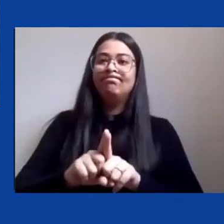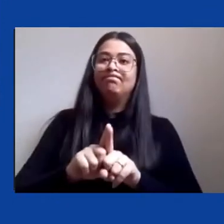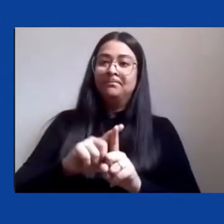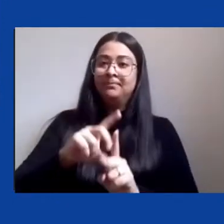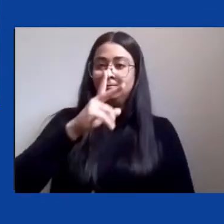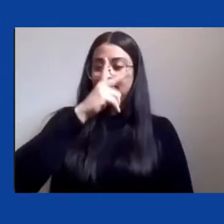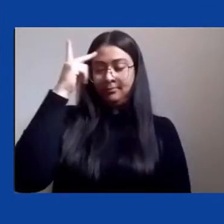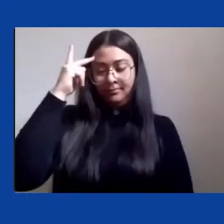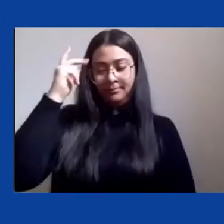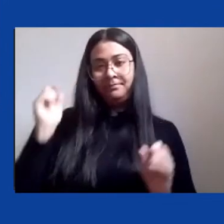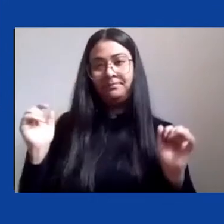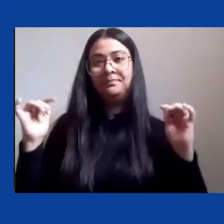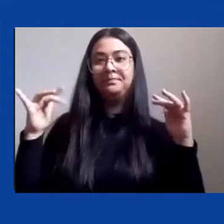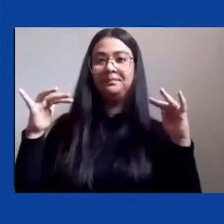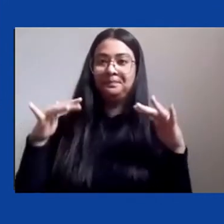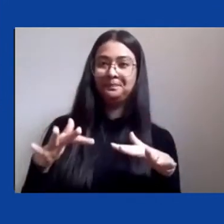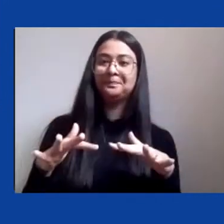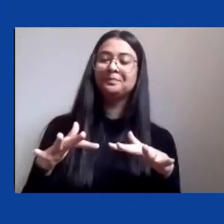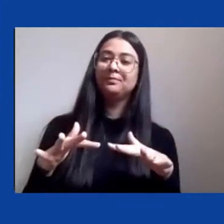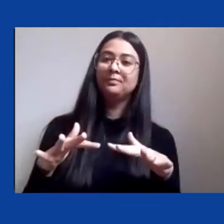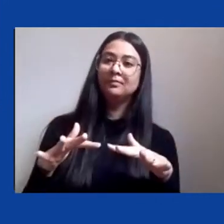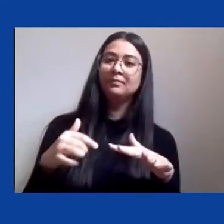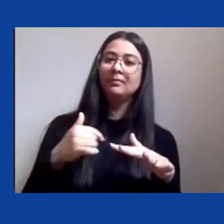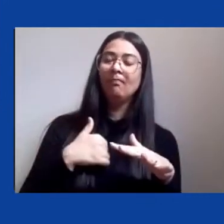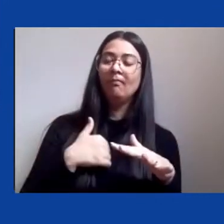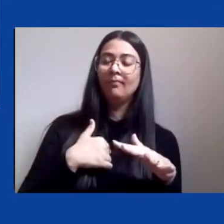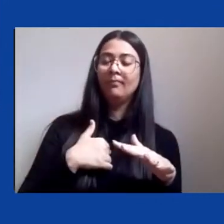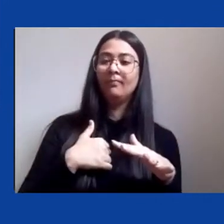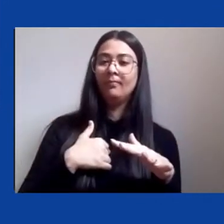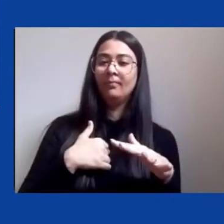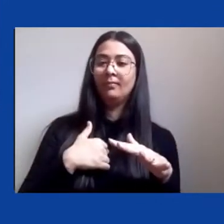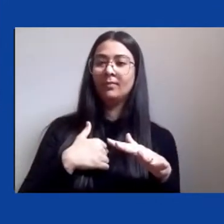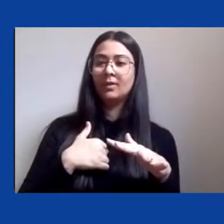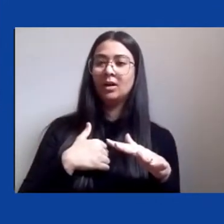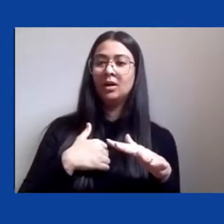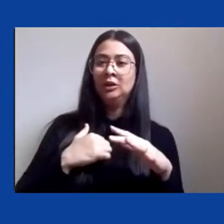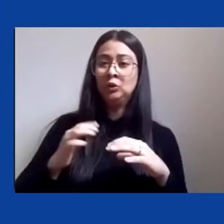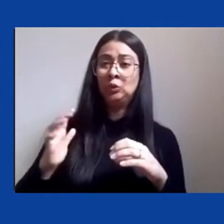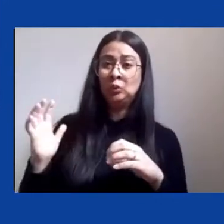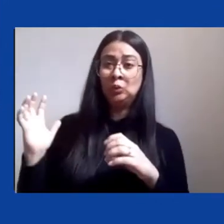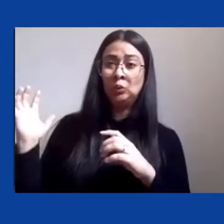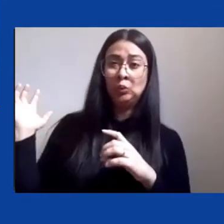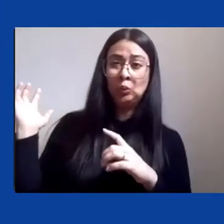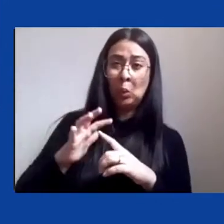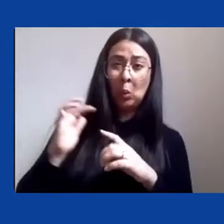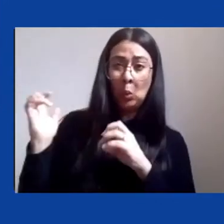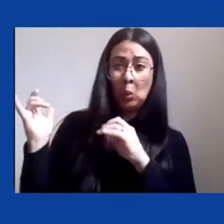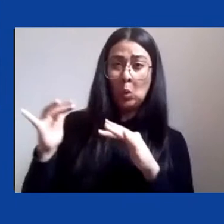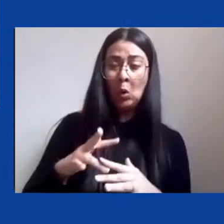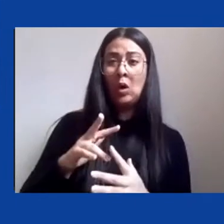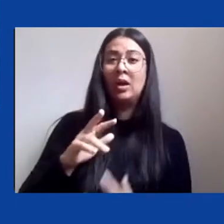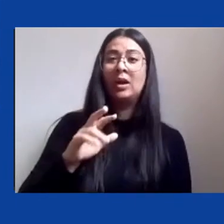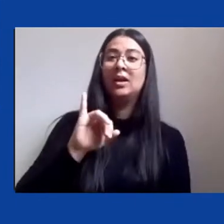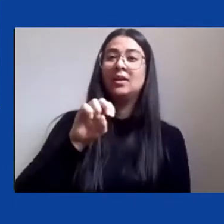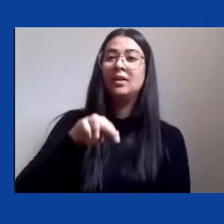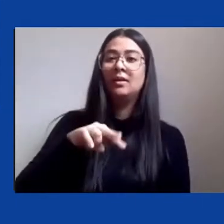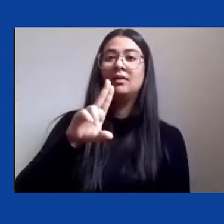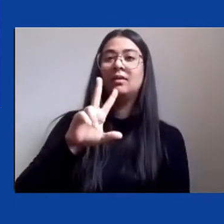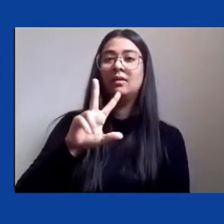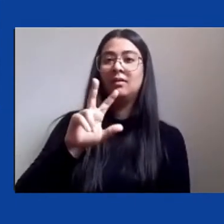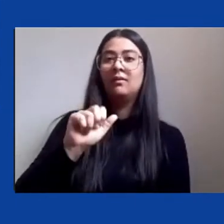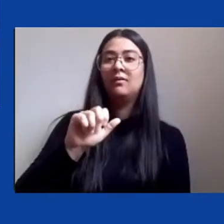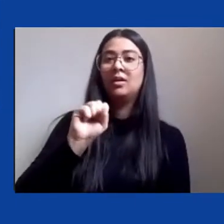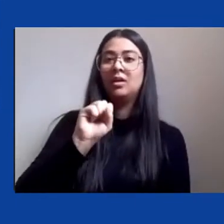eu trato esse colonizador como invasor e peço licença para falar desse modo visto as violências que os meus ancestrais